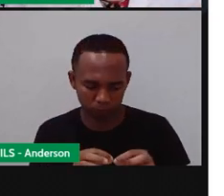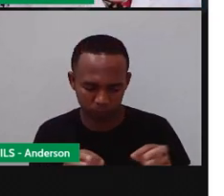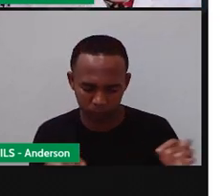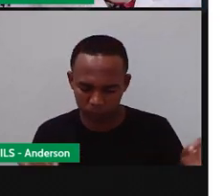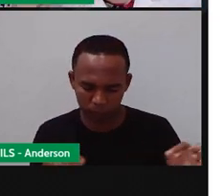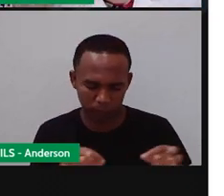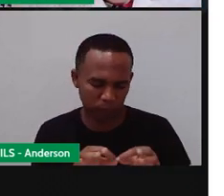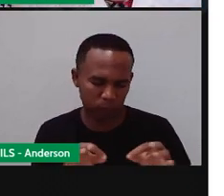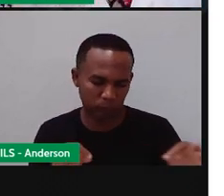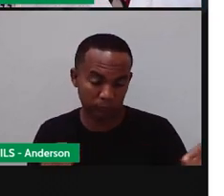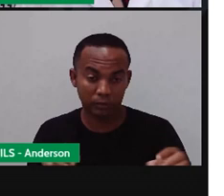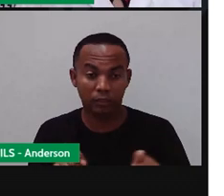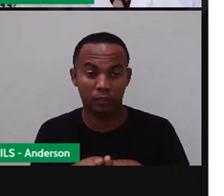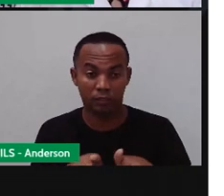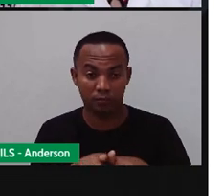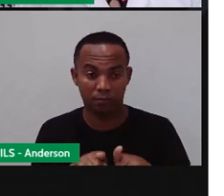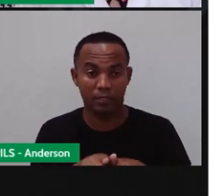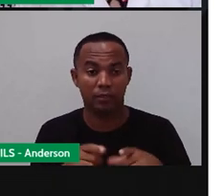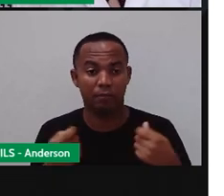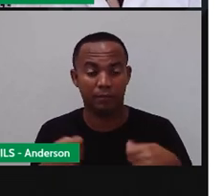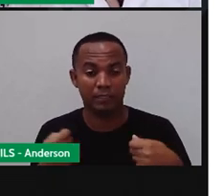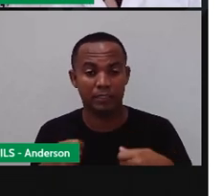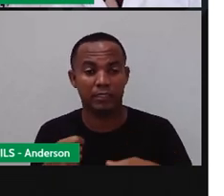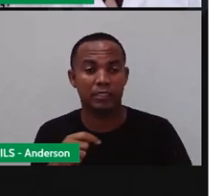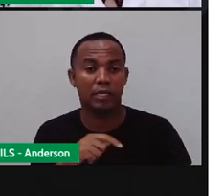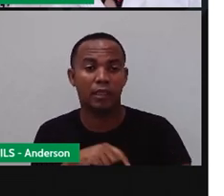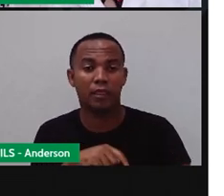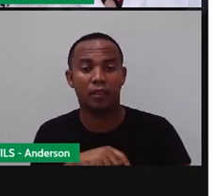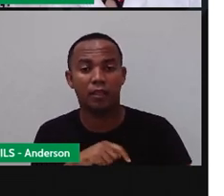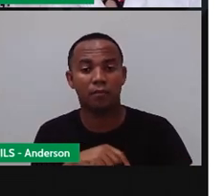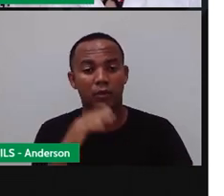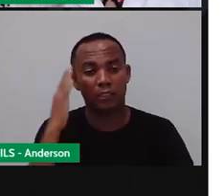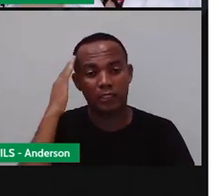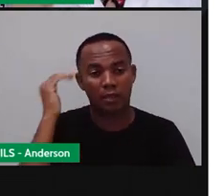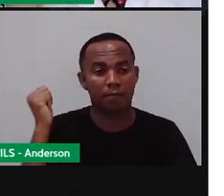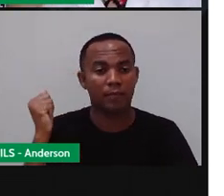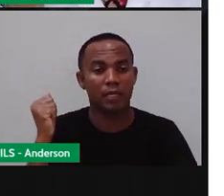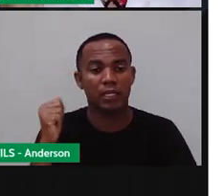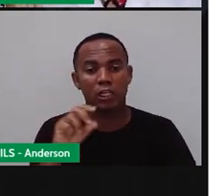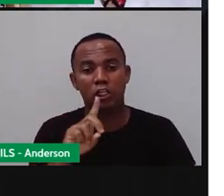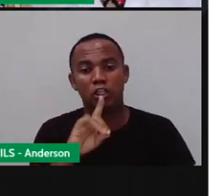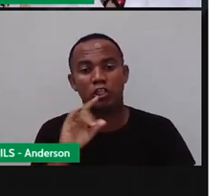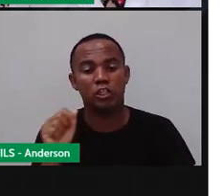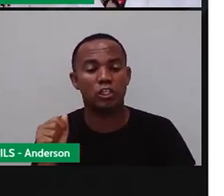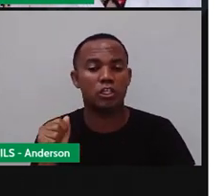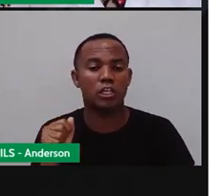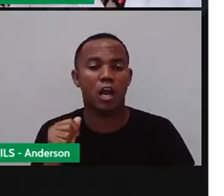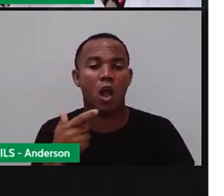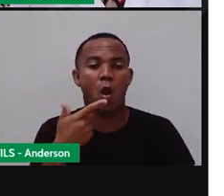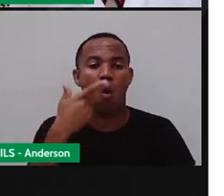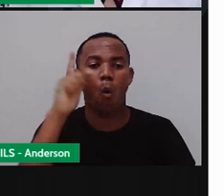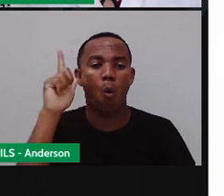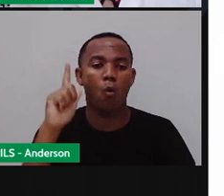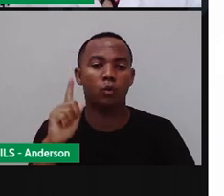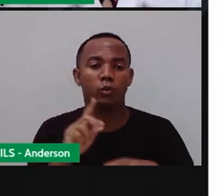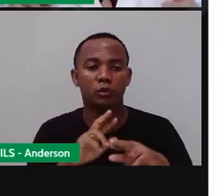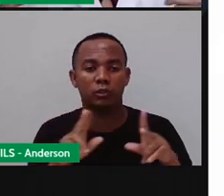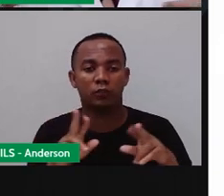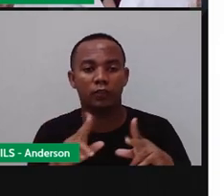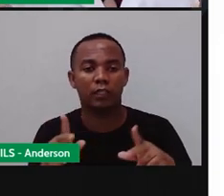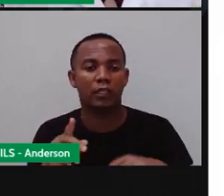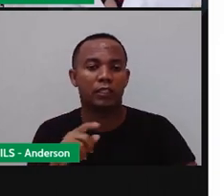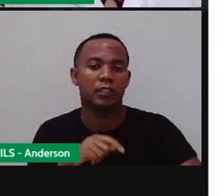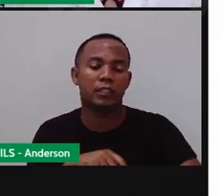territórios. Fora essa medição, a precisa medir o tempo. Que é pra gente saber quando vai acontecer uma outra cheia. Quanto